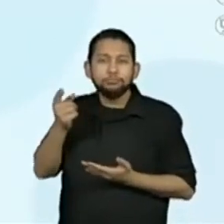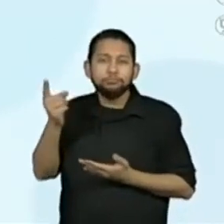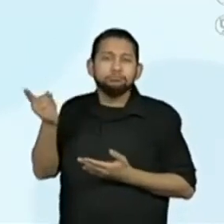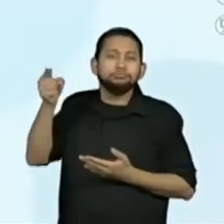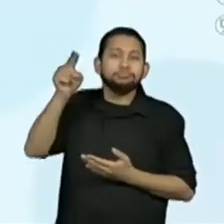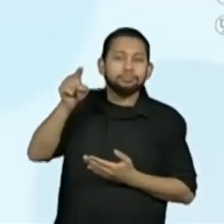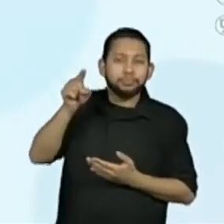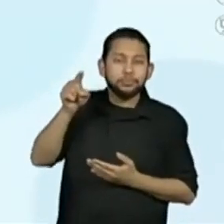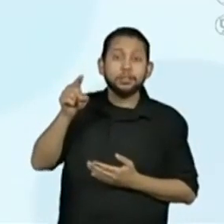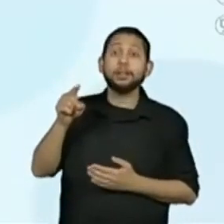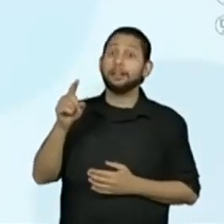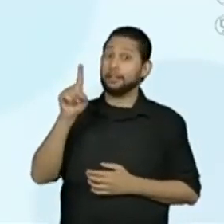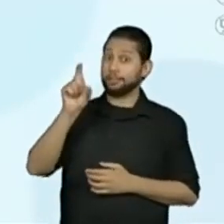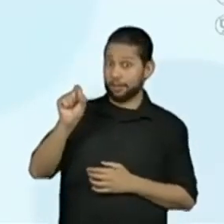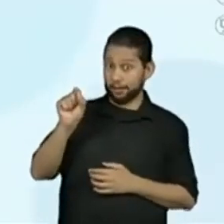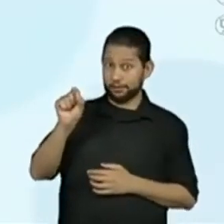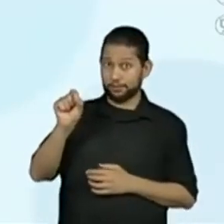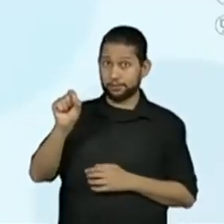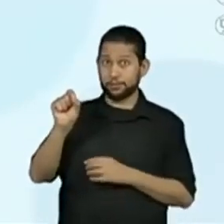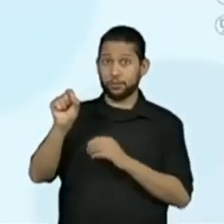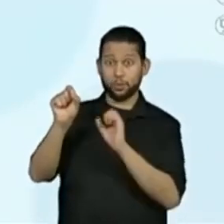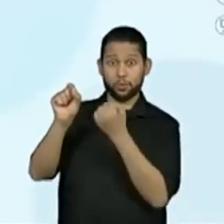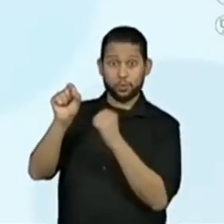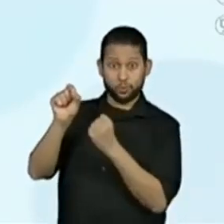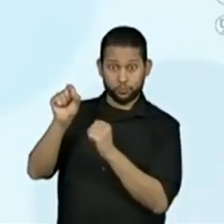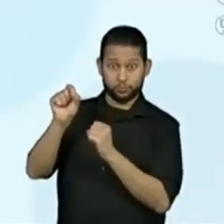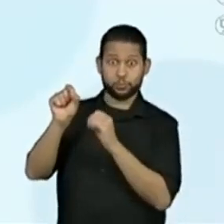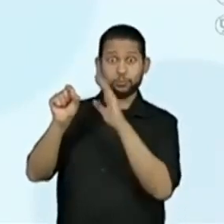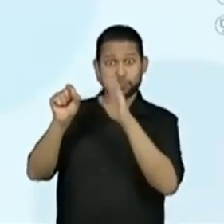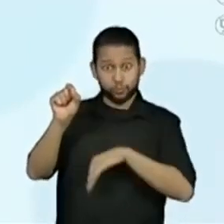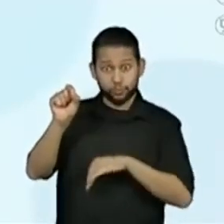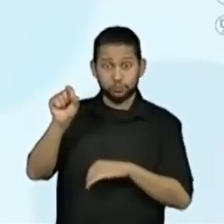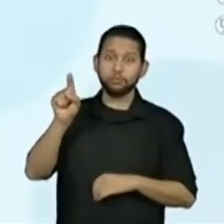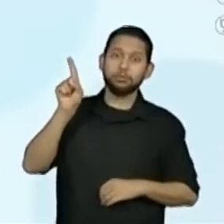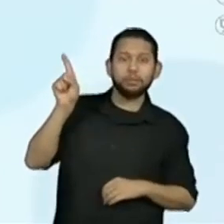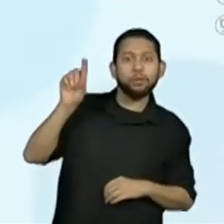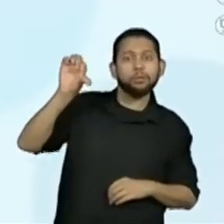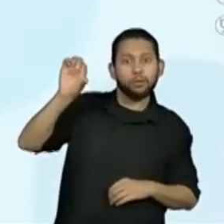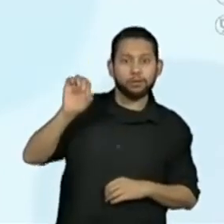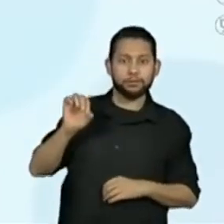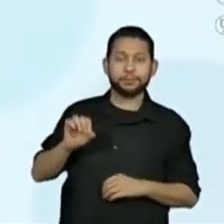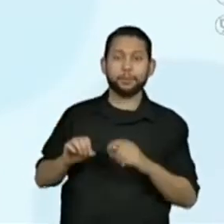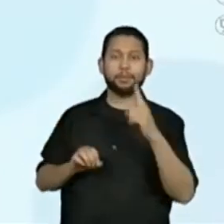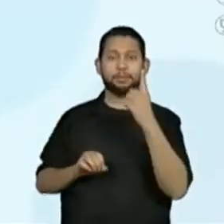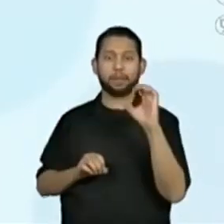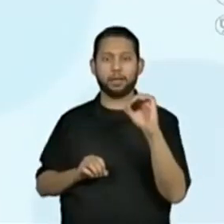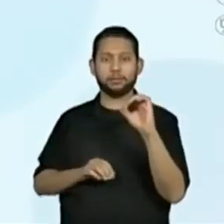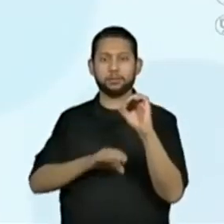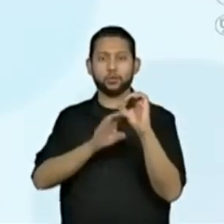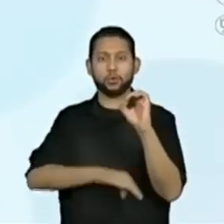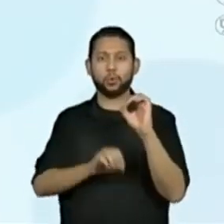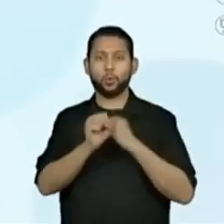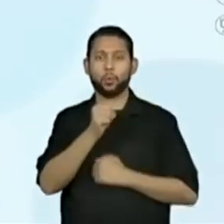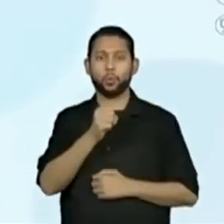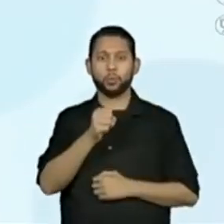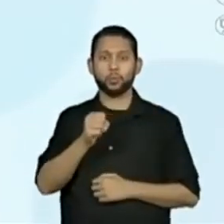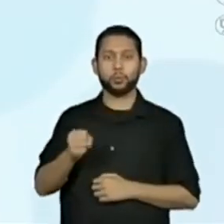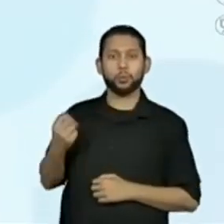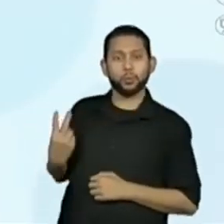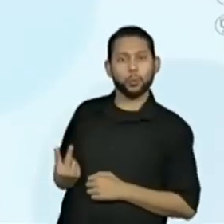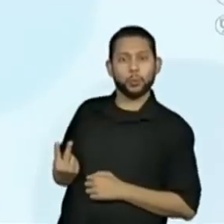ele é um 9. Ok? Então, vamos lá. 10 tira o 8 é igual a